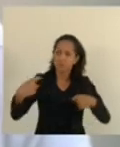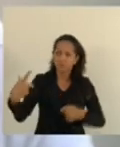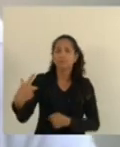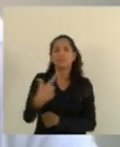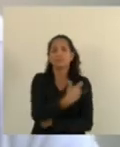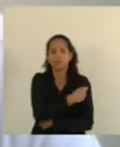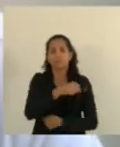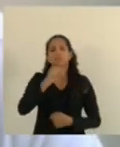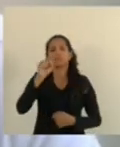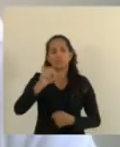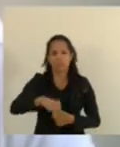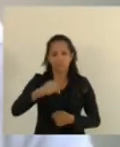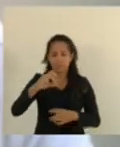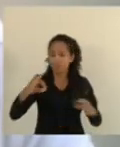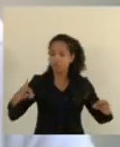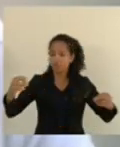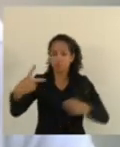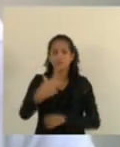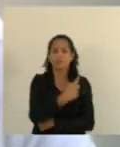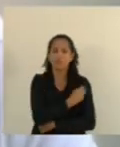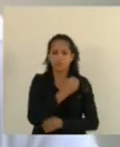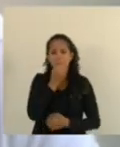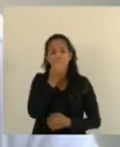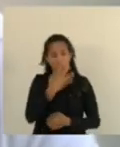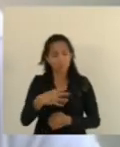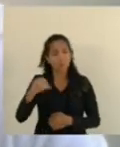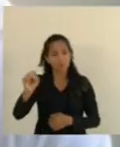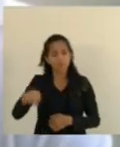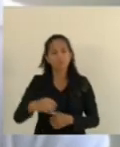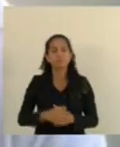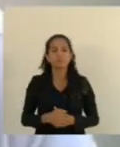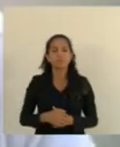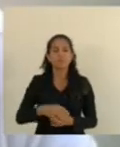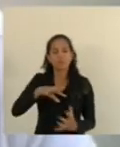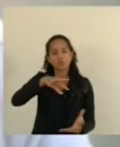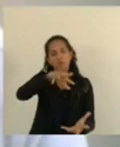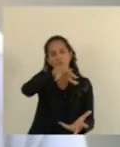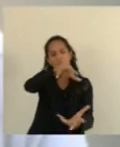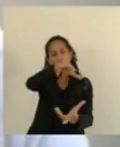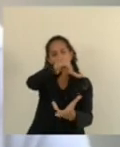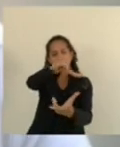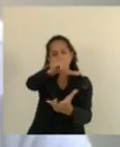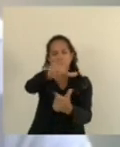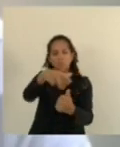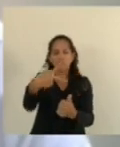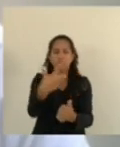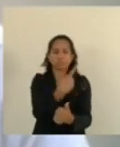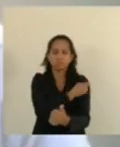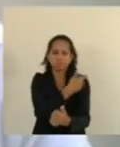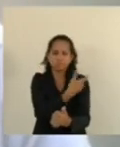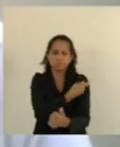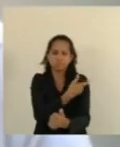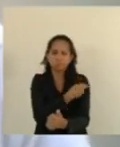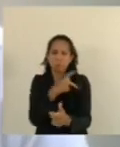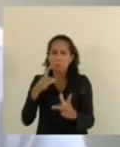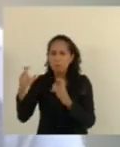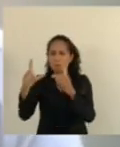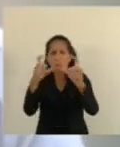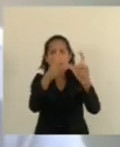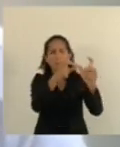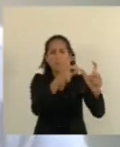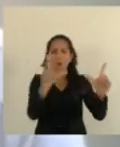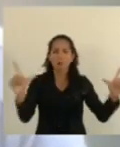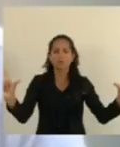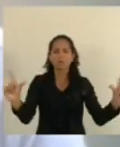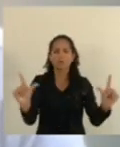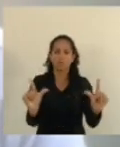e todas as vacinas são boas e o mundo inteiro está vacinando, os resultados são efetivos e nós vamos